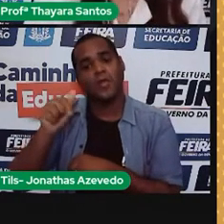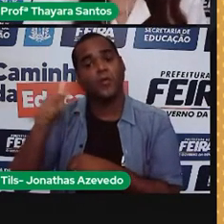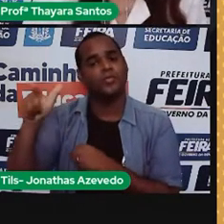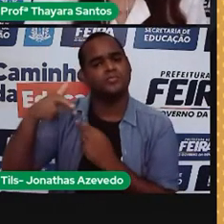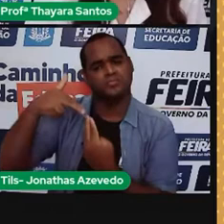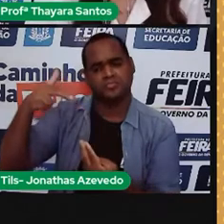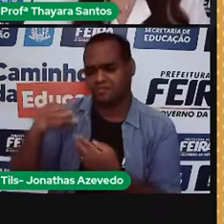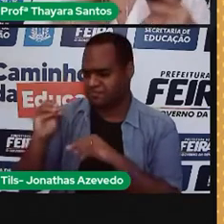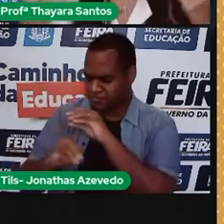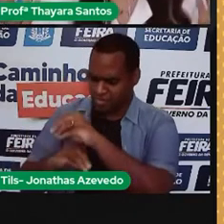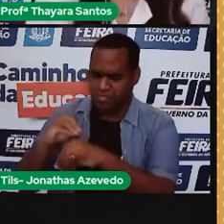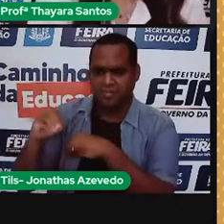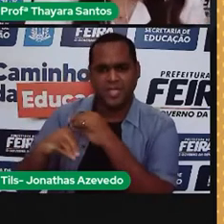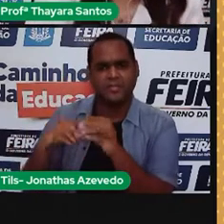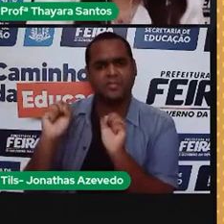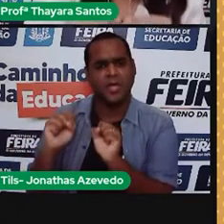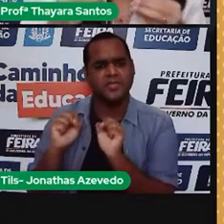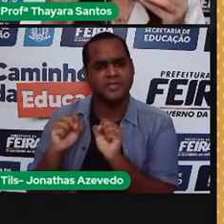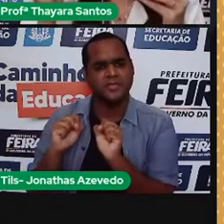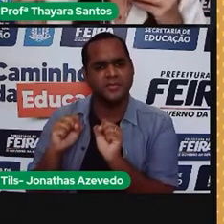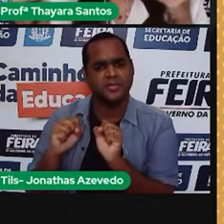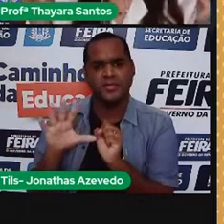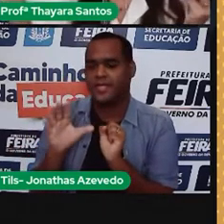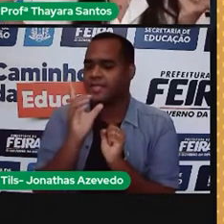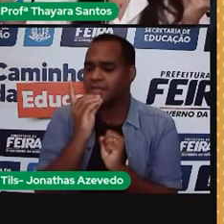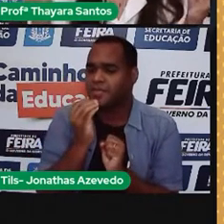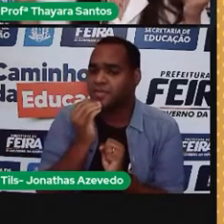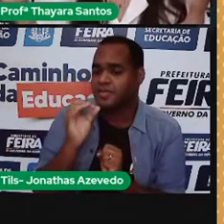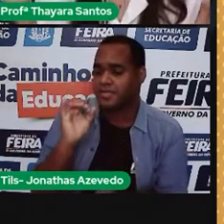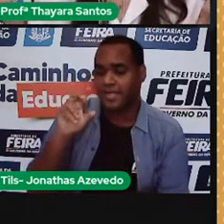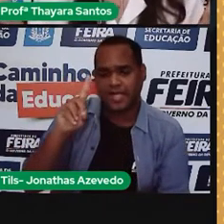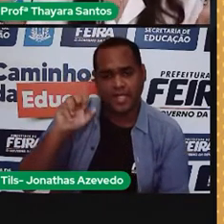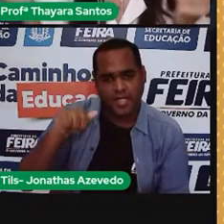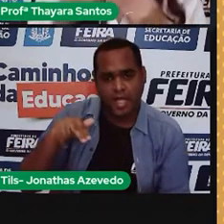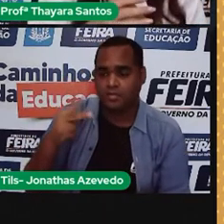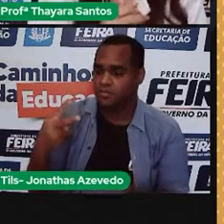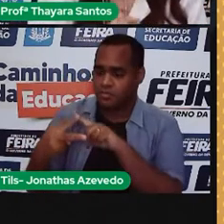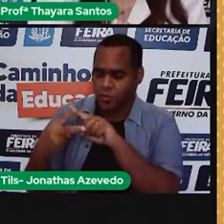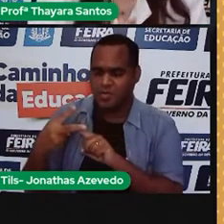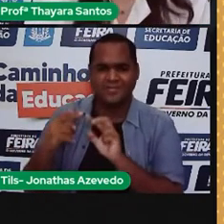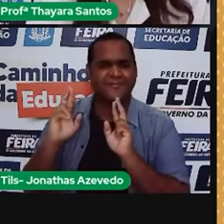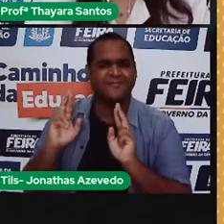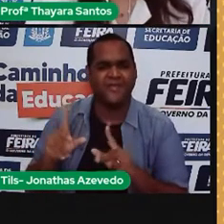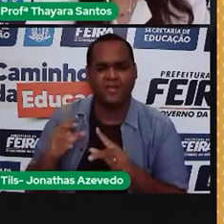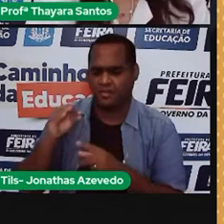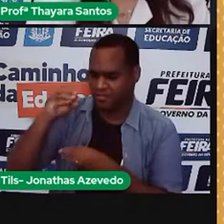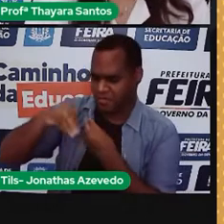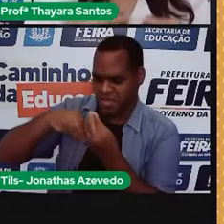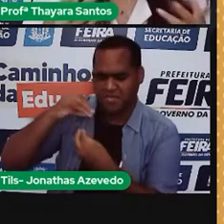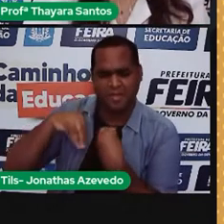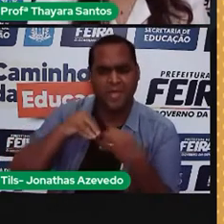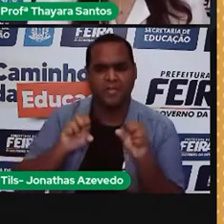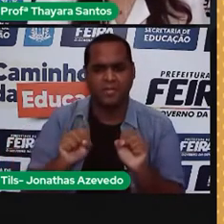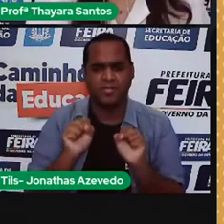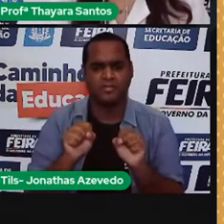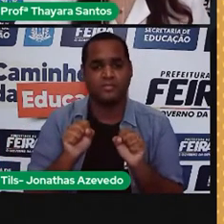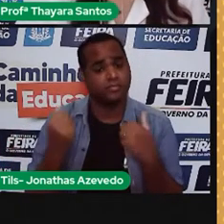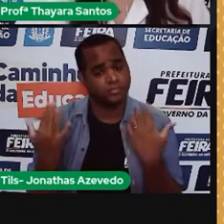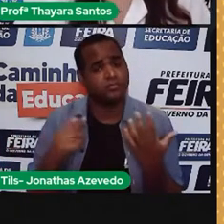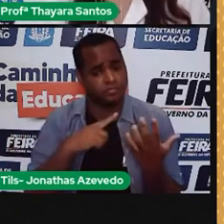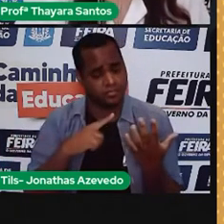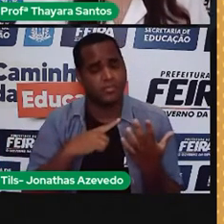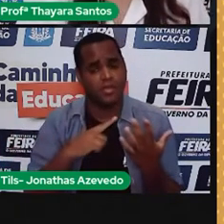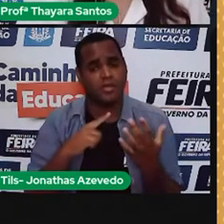Como assim, Pró? É possível, então, juntar o DNA de dois organismos diferentes? É possível, sim, em muitos casos.